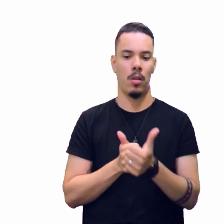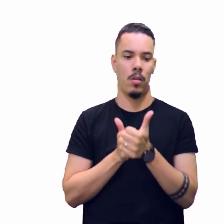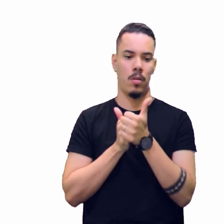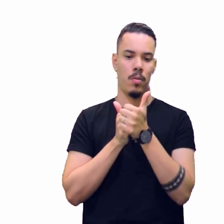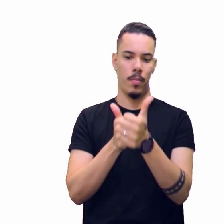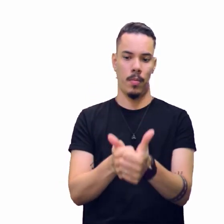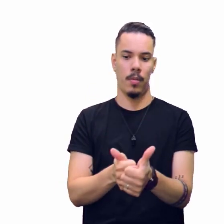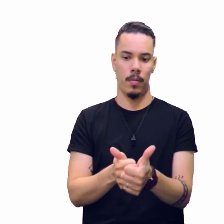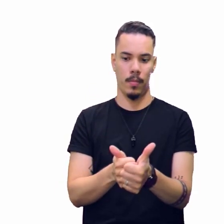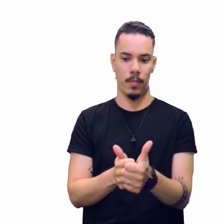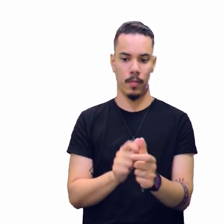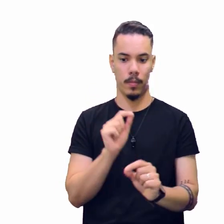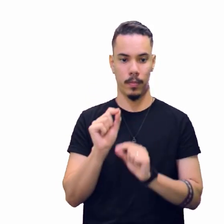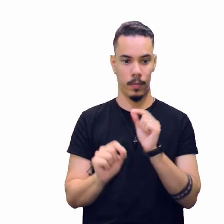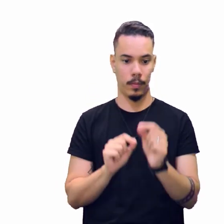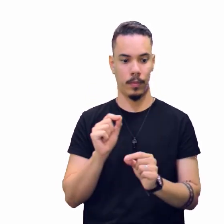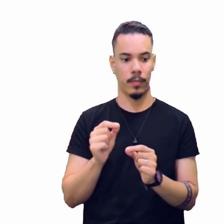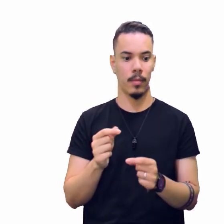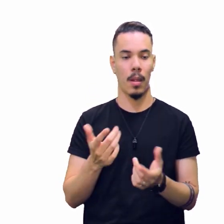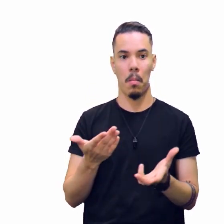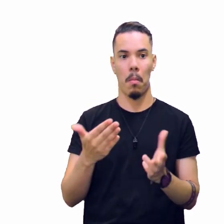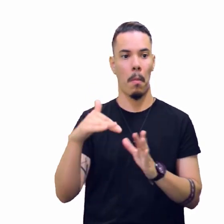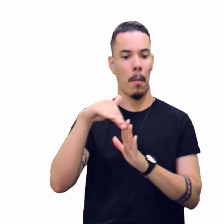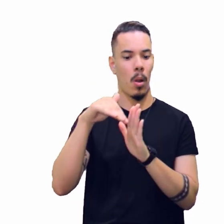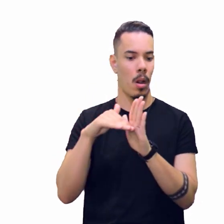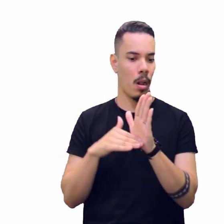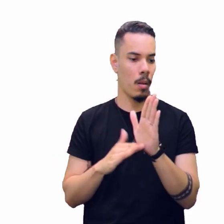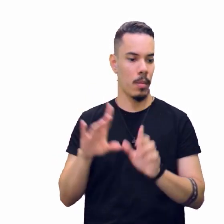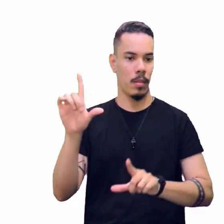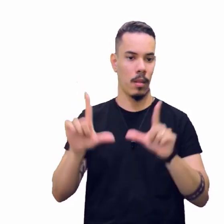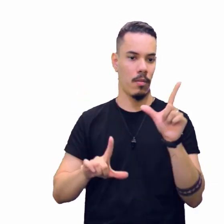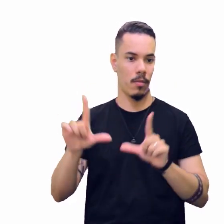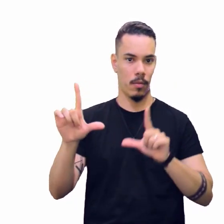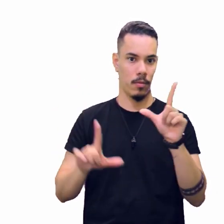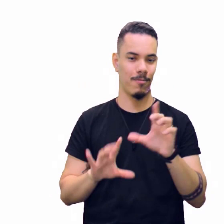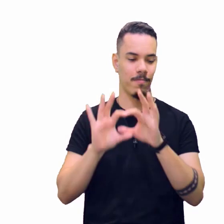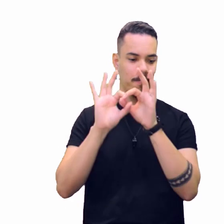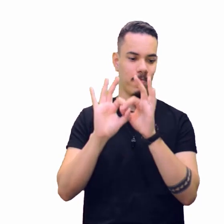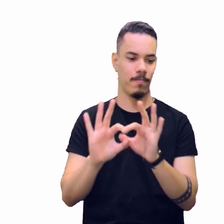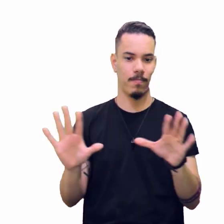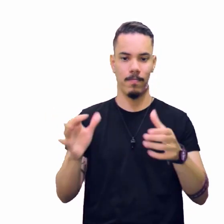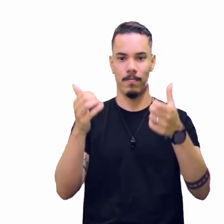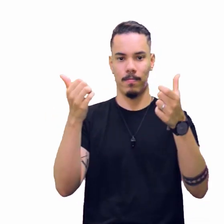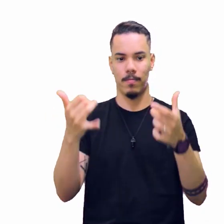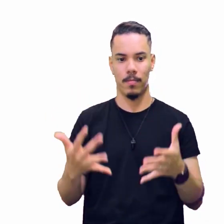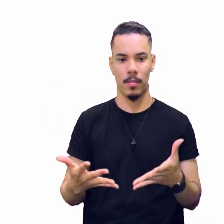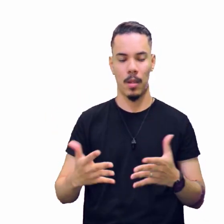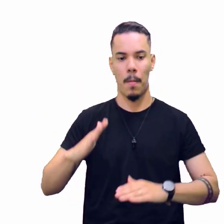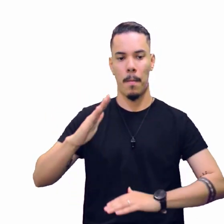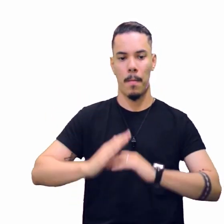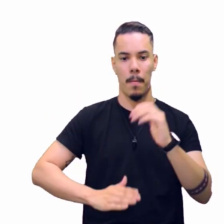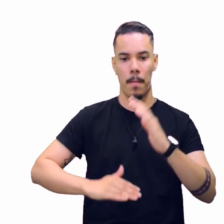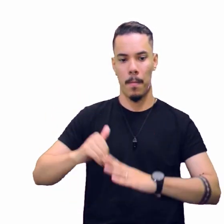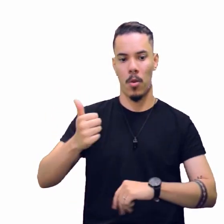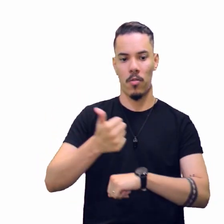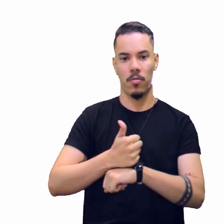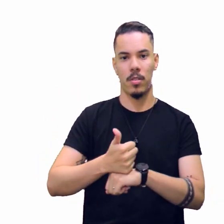algum programa, né, da TV Aberta, que fala sobre profissão